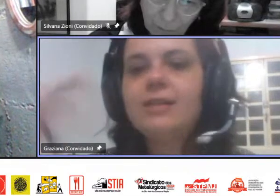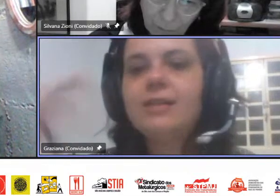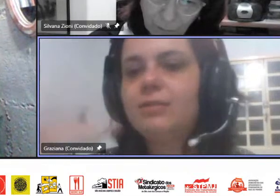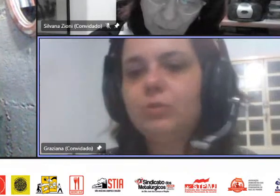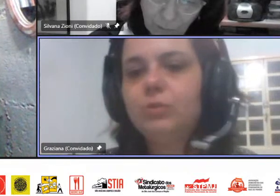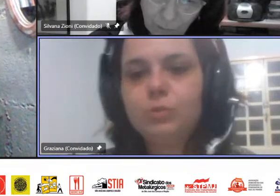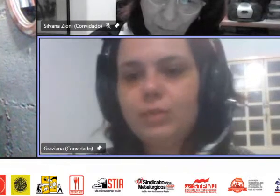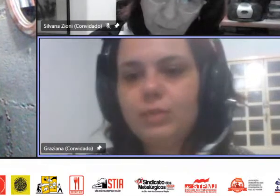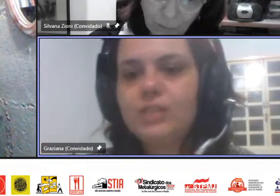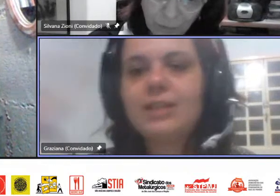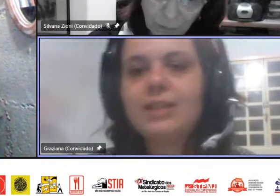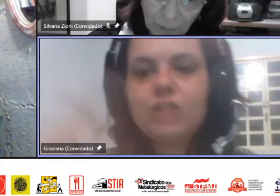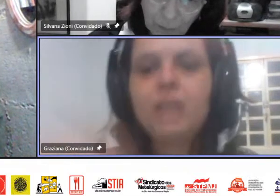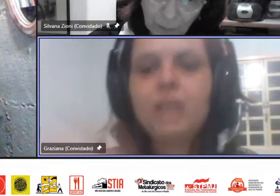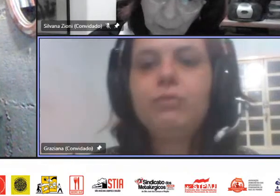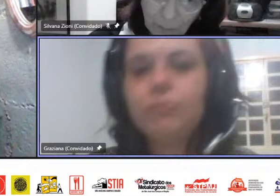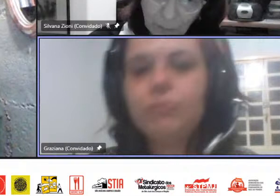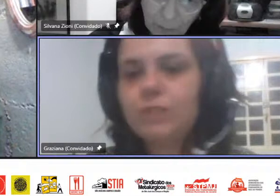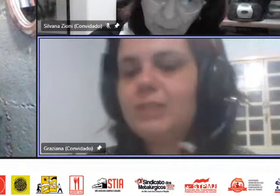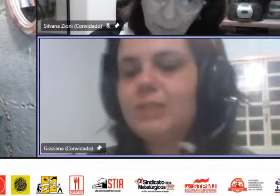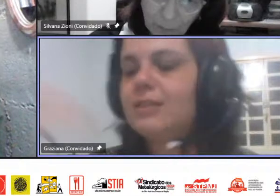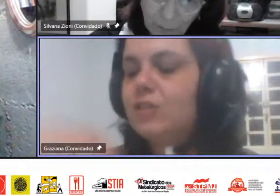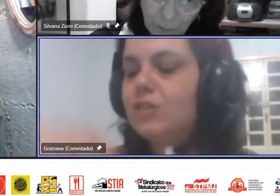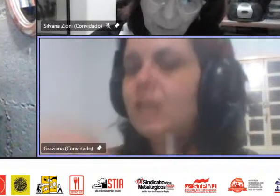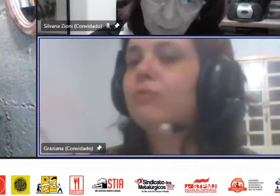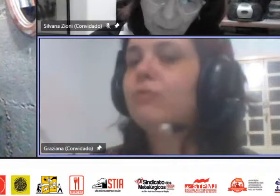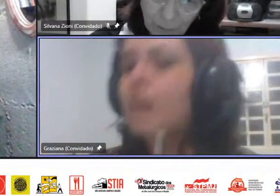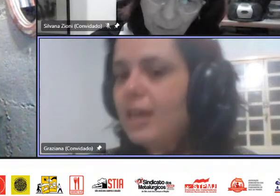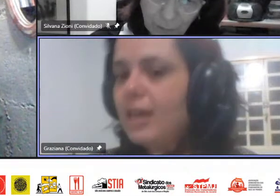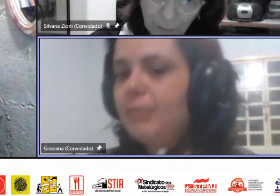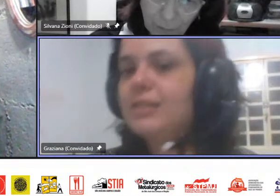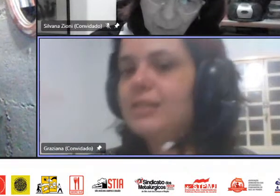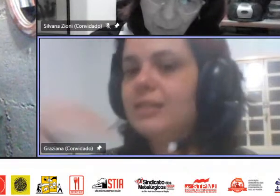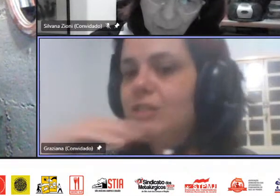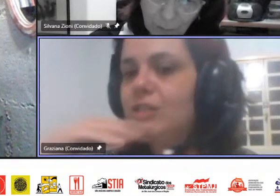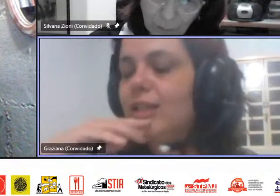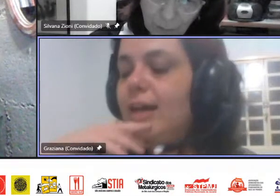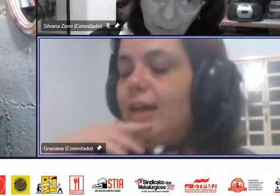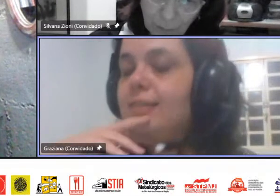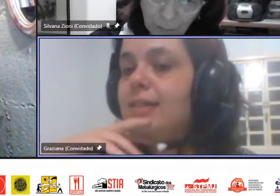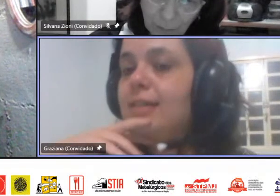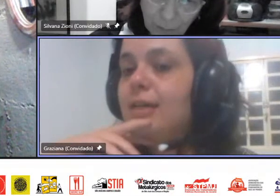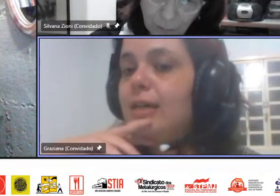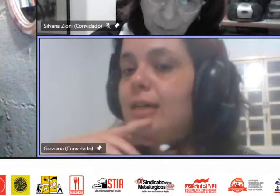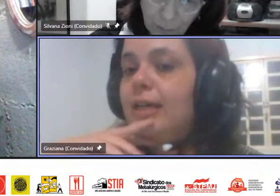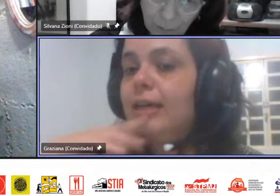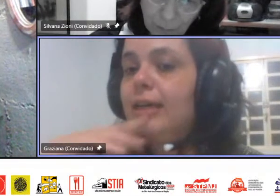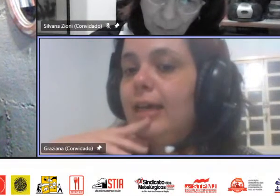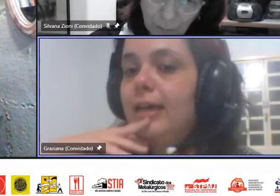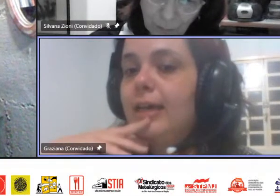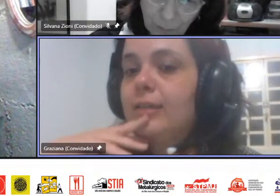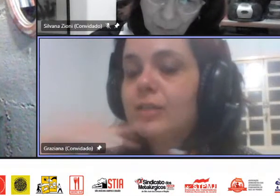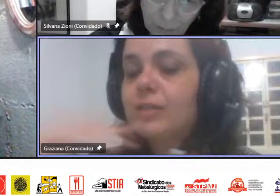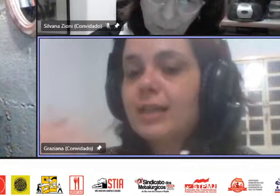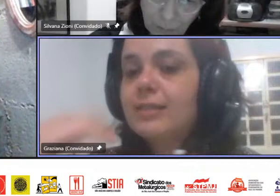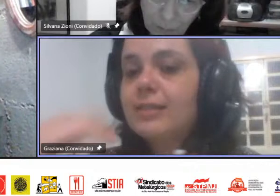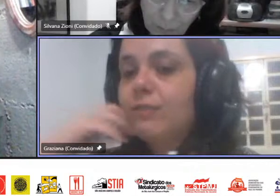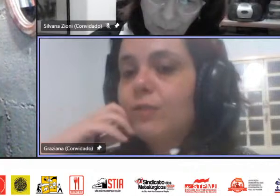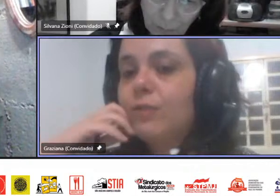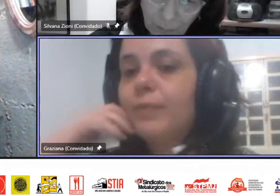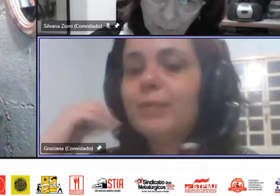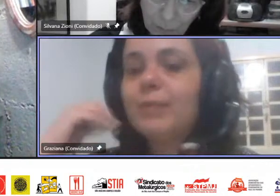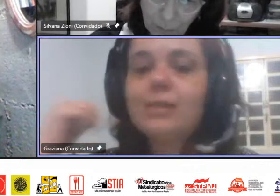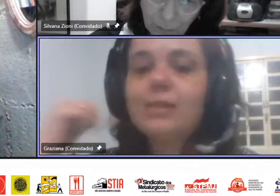três esferas do legislativo do administrativo representantes de classe sociedade